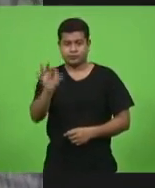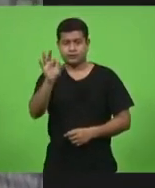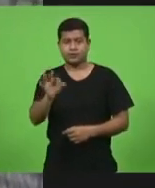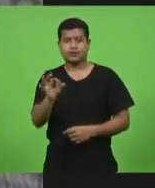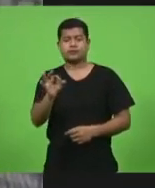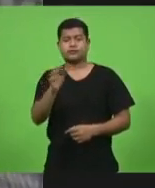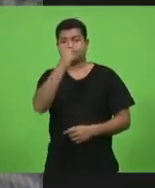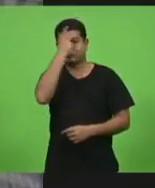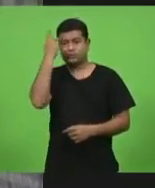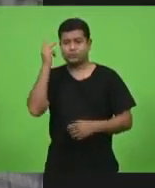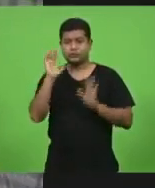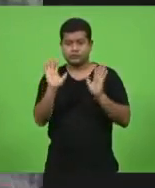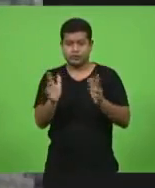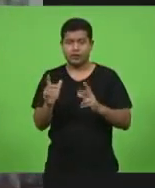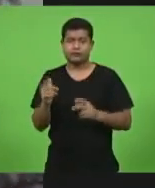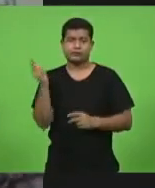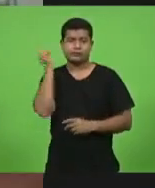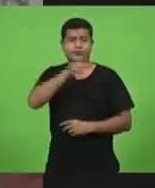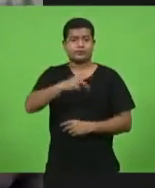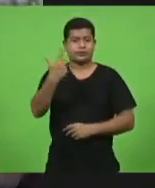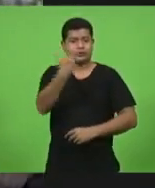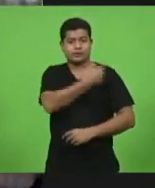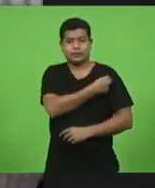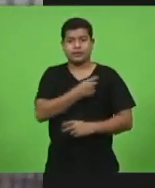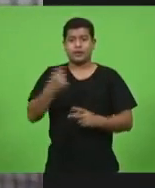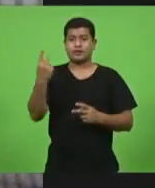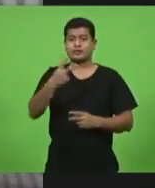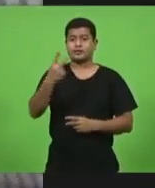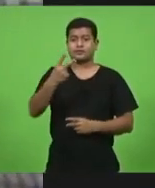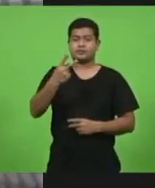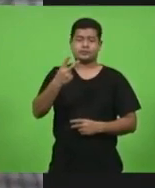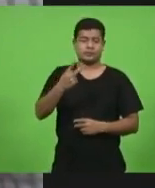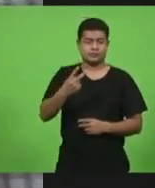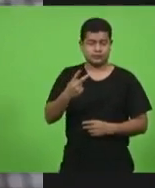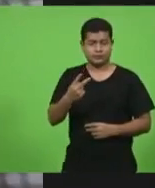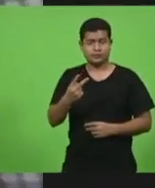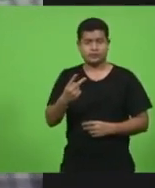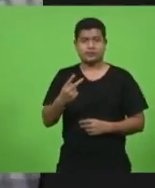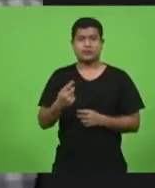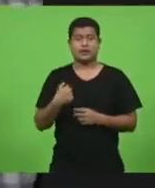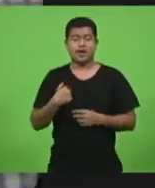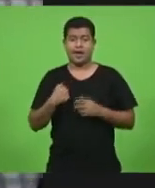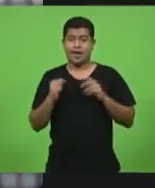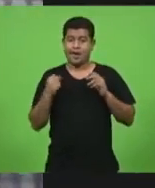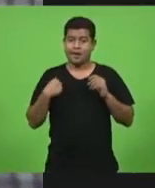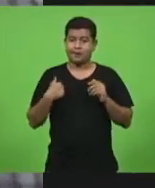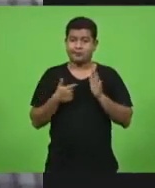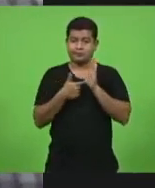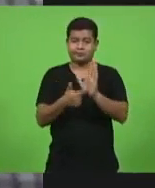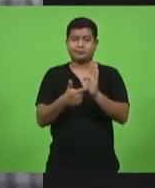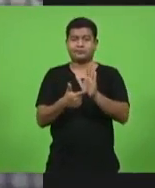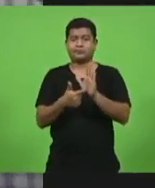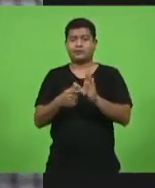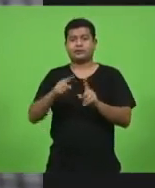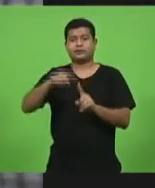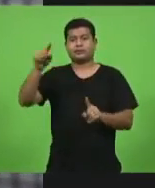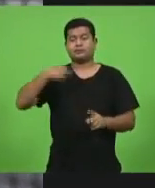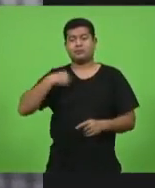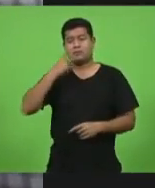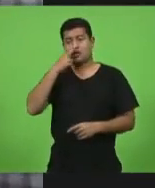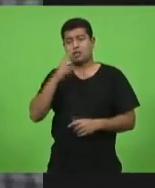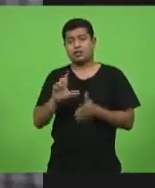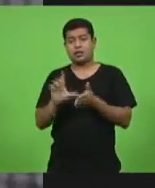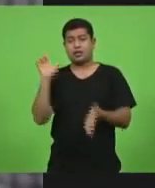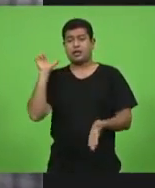receberam a segunda dose de vacina eu eu trago esses dados porque parece que os dados que eu citei antes não